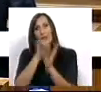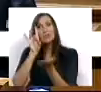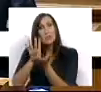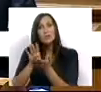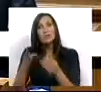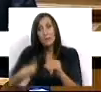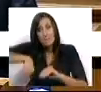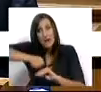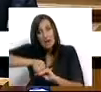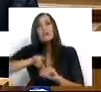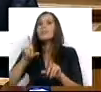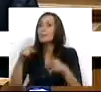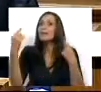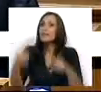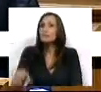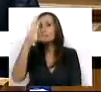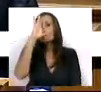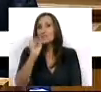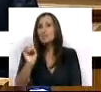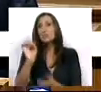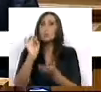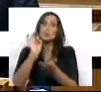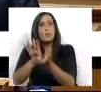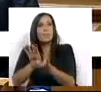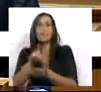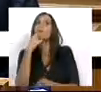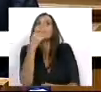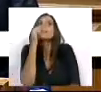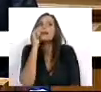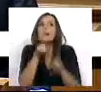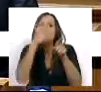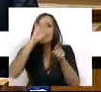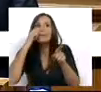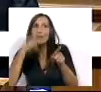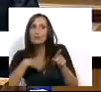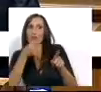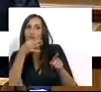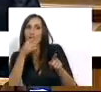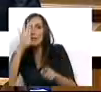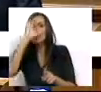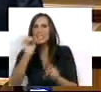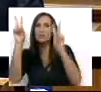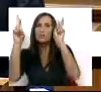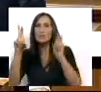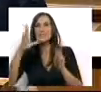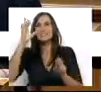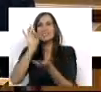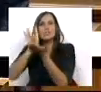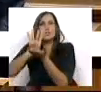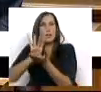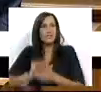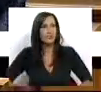mas temos mais. Também temos o Ministro dos Despejos. Eu não vou dizer quem é, o Sr. Ministro sabe muito bem quem é o Ministro dos Despejos.